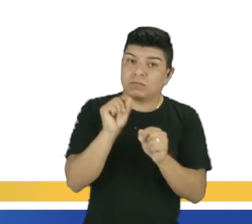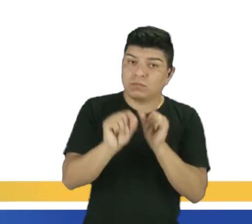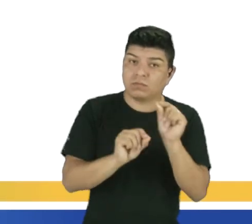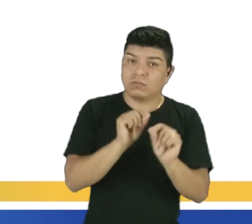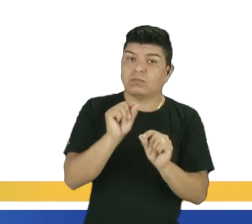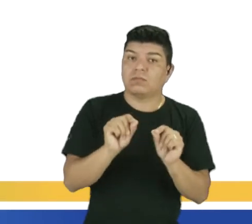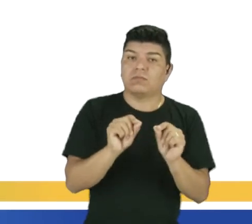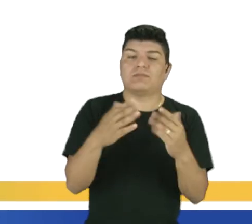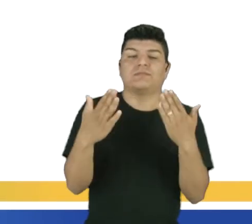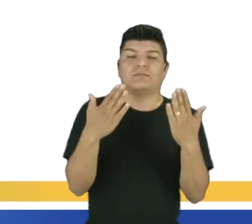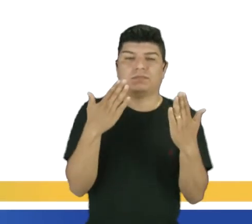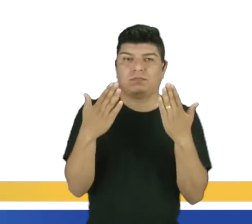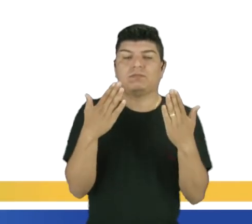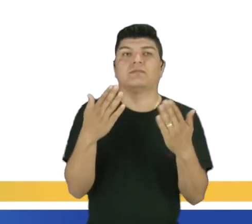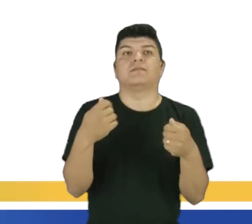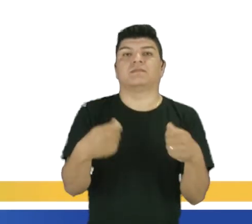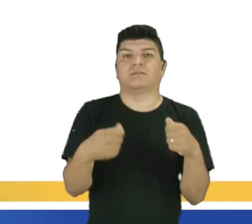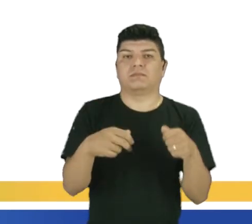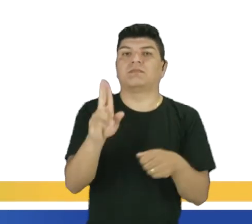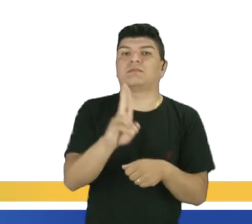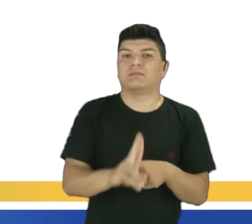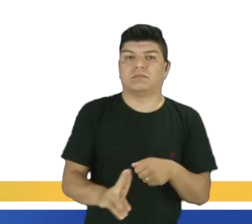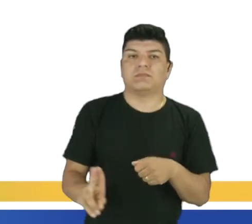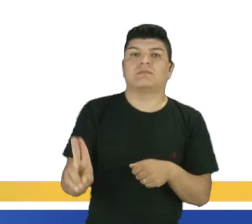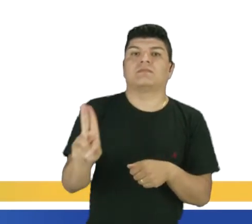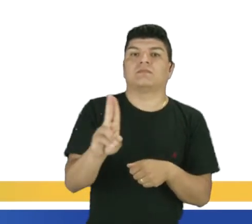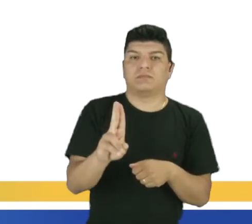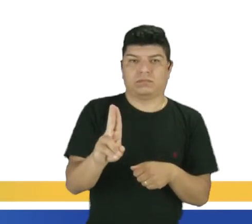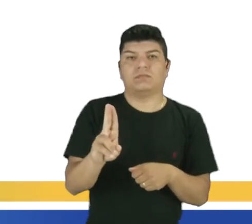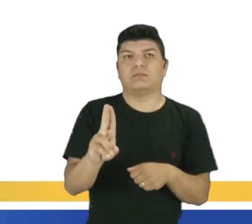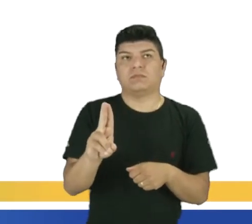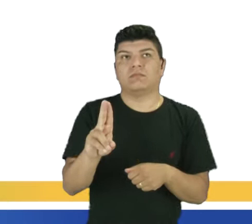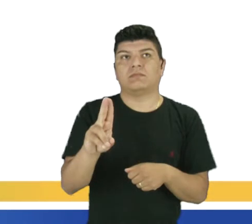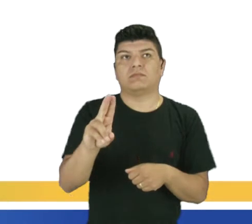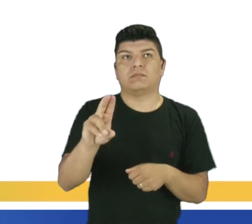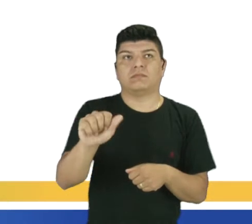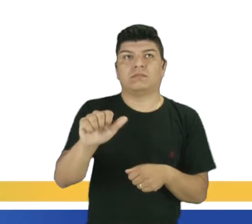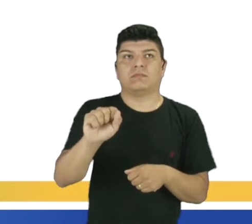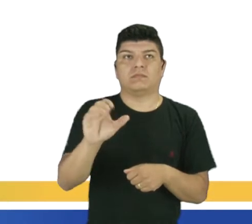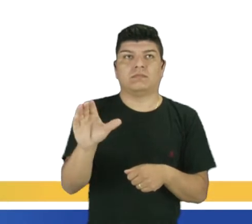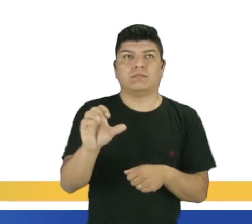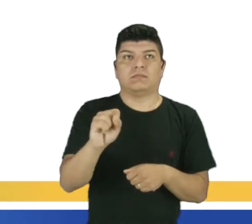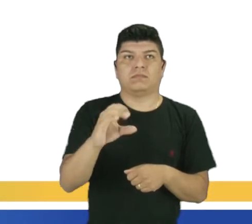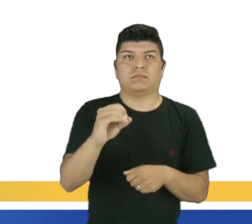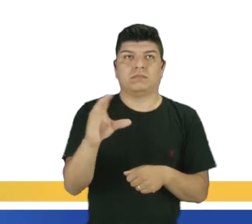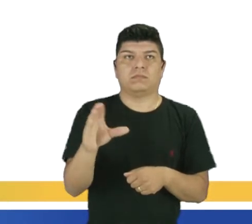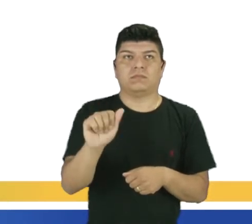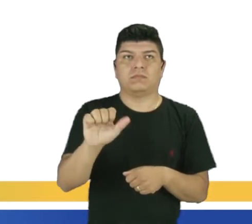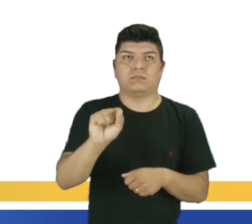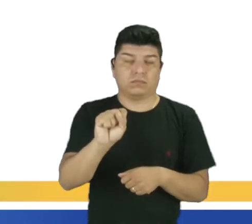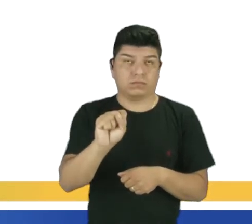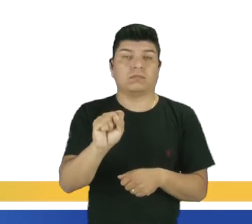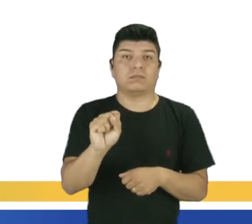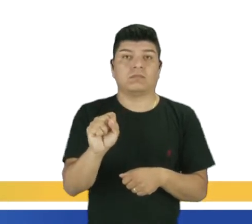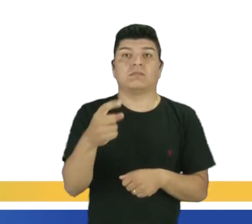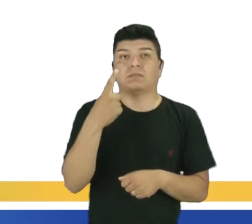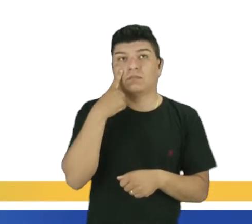Para comparar, você usa essas expressões. As, as ou sou, as. Dois exemplos para a gente ver aí.